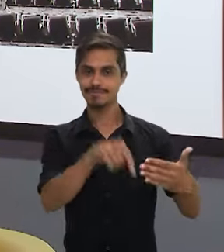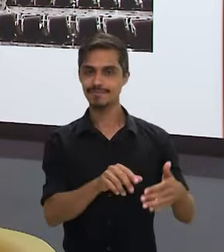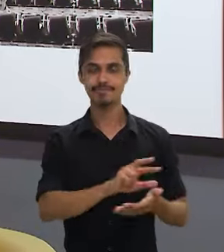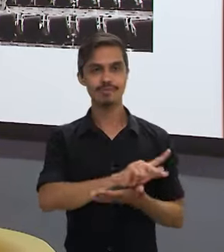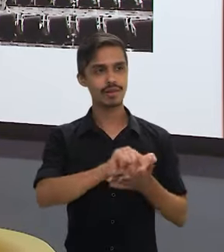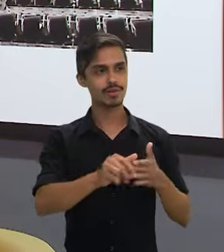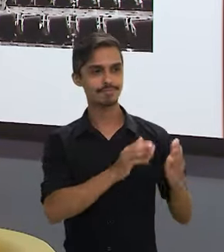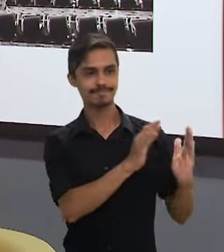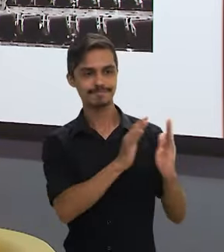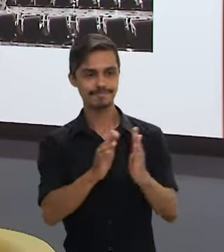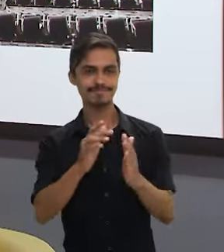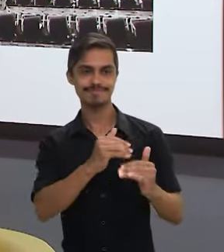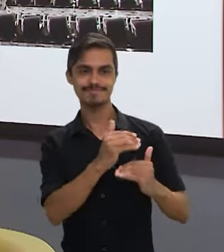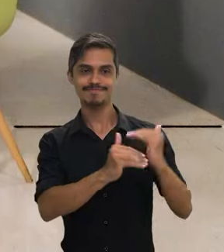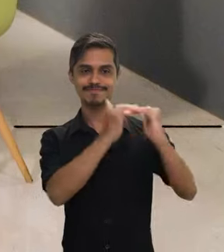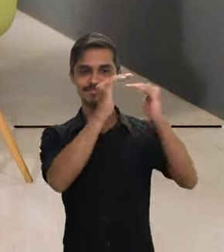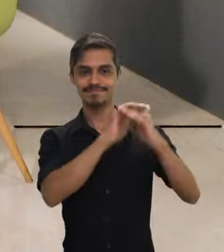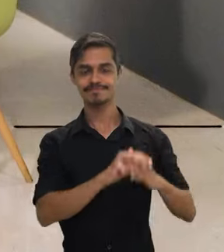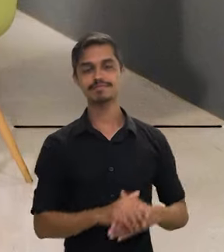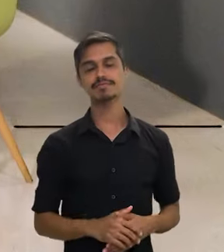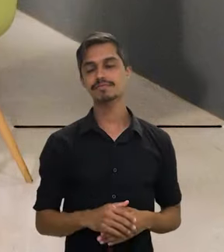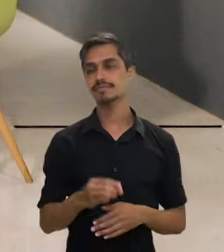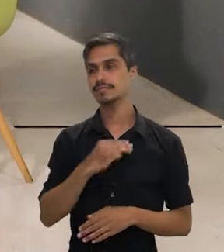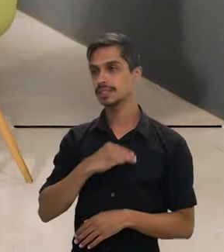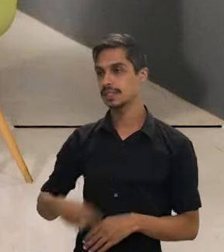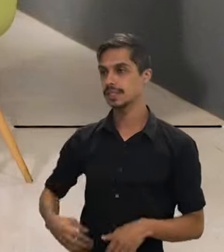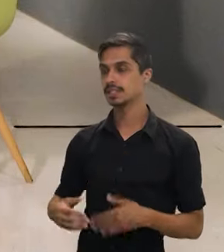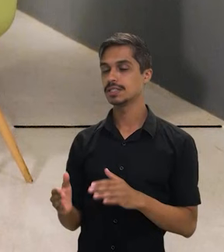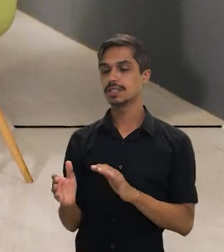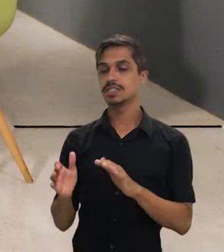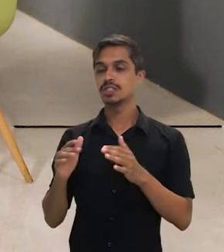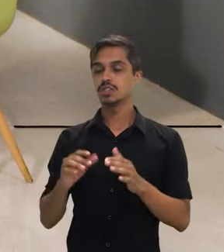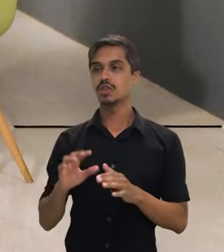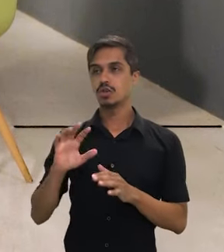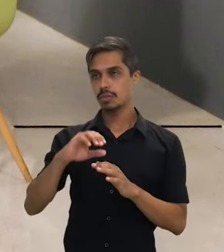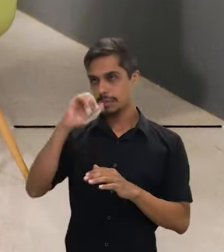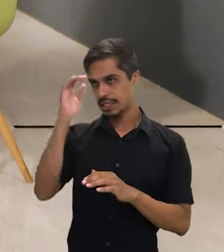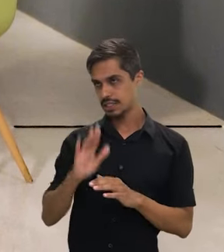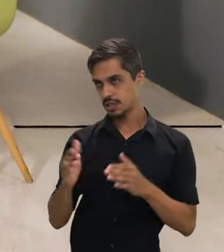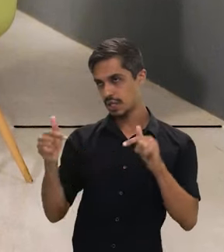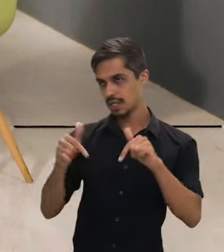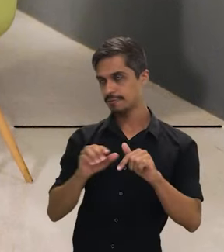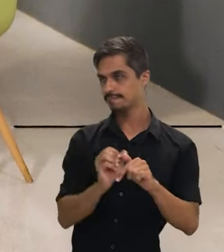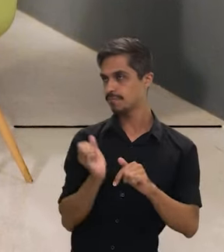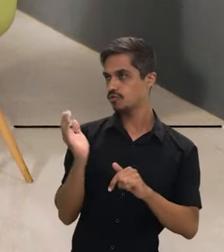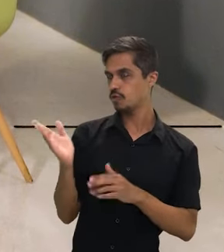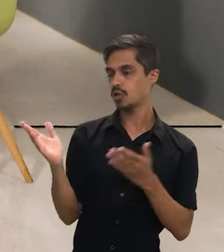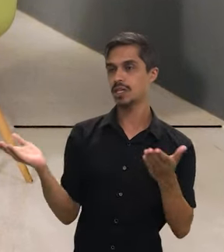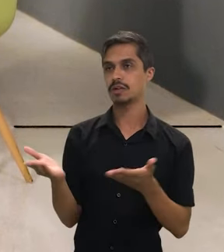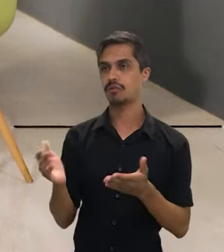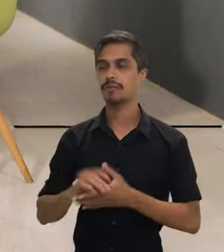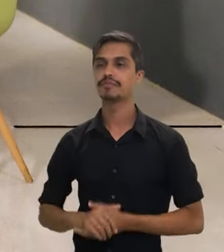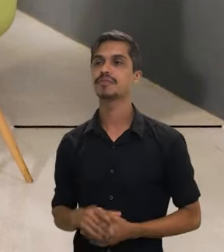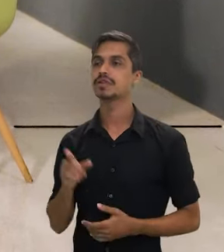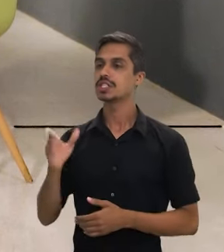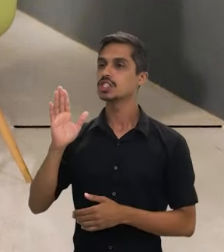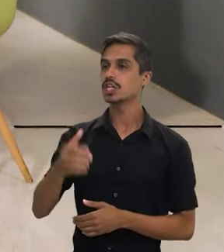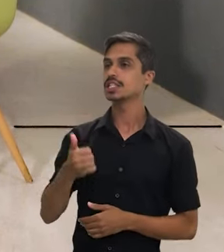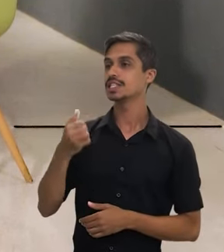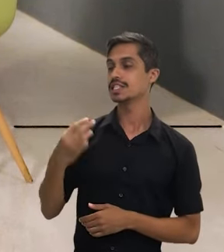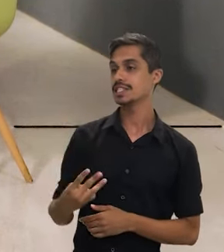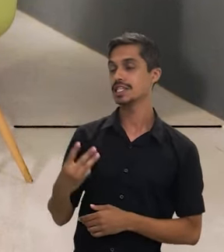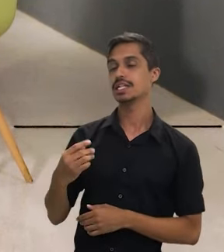várias etapas e ter avançado. Ministra, saindo um pouquinho aqui do nosso mapa do Brasil, a senhora também já esteve recentemente na